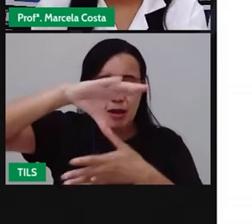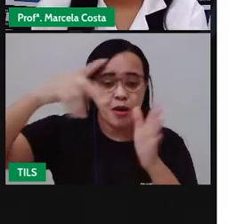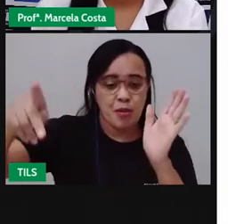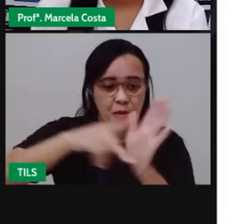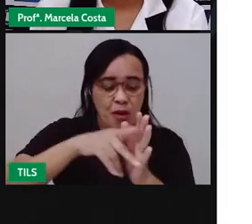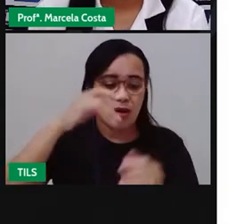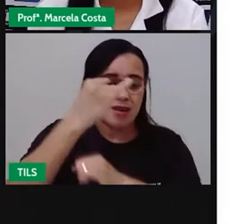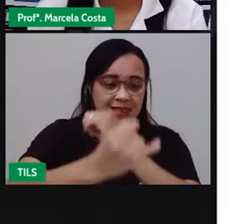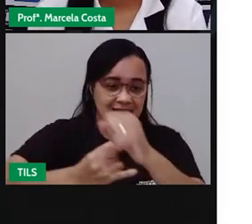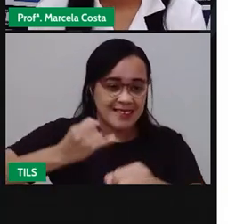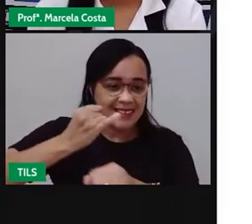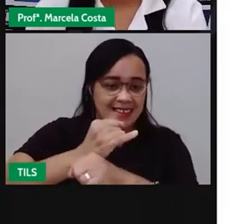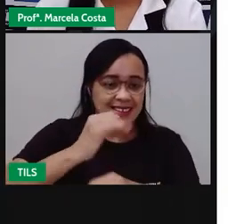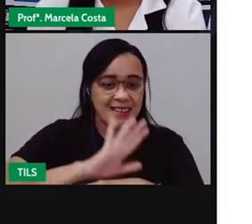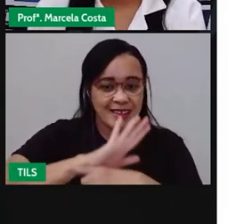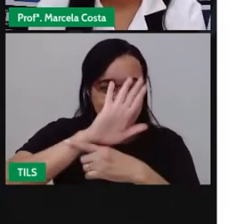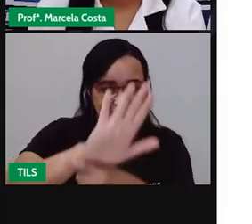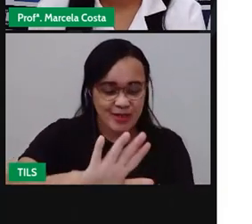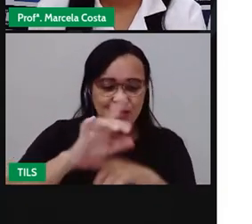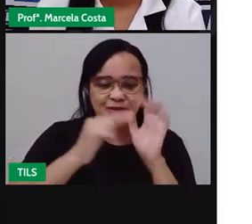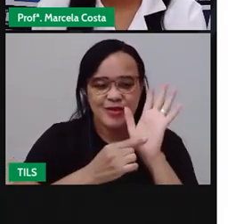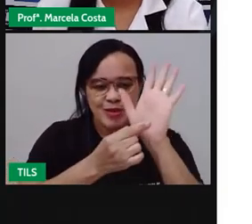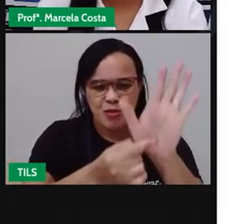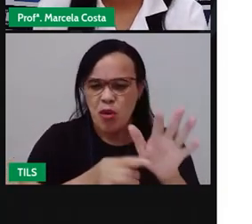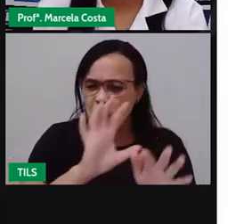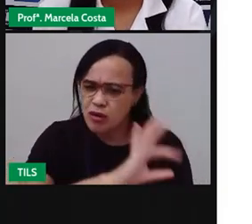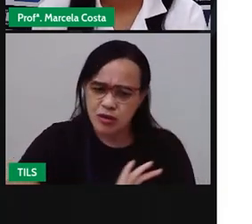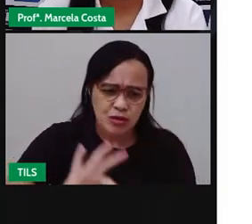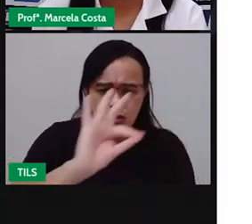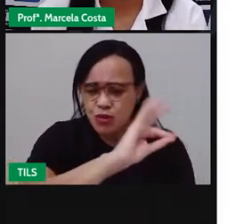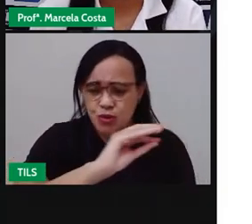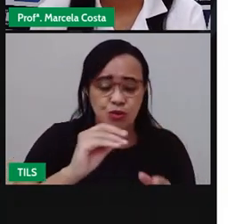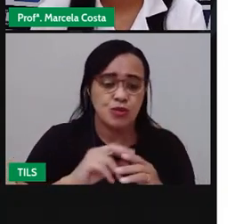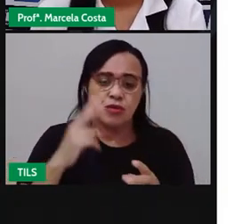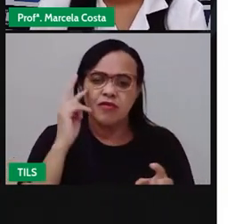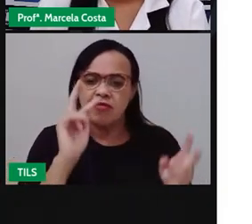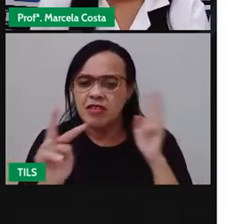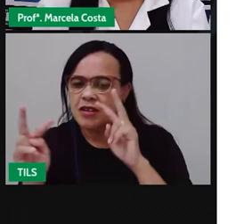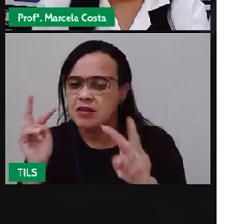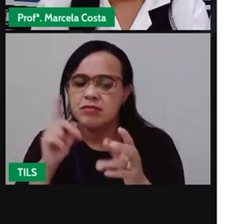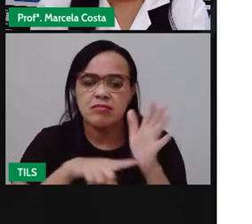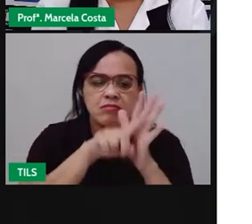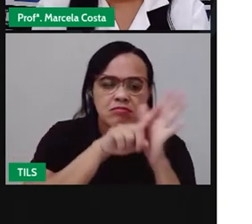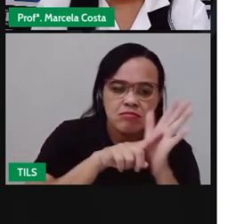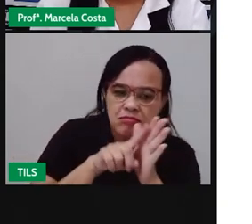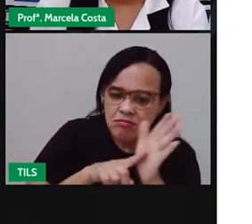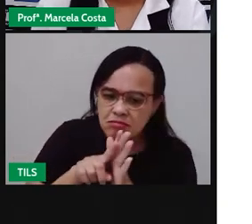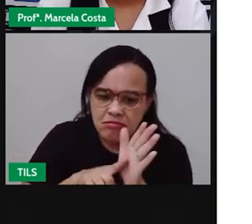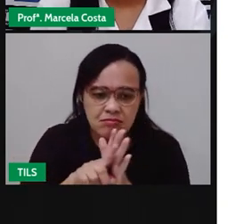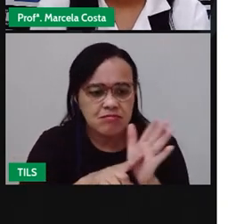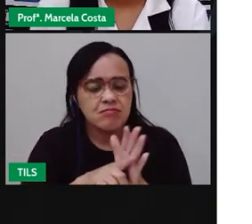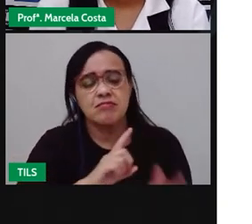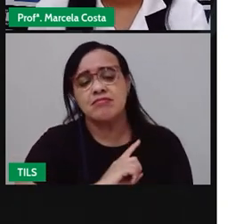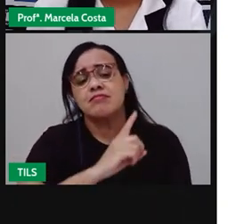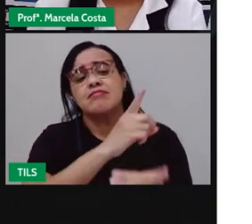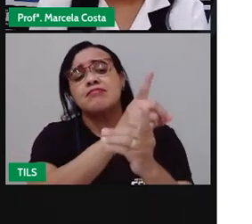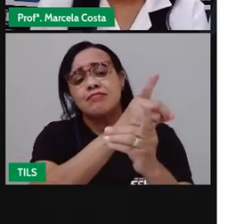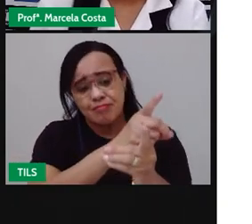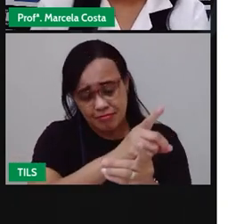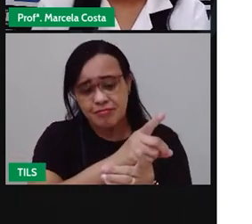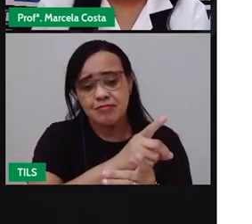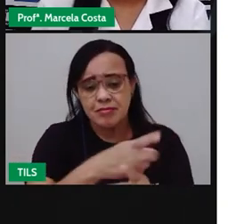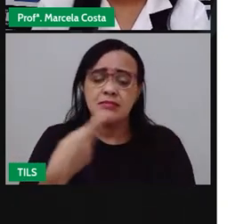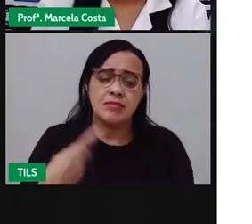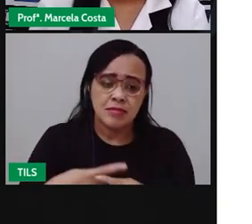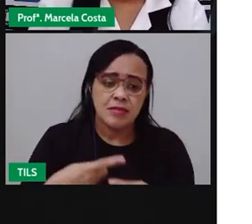mostra a planta baixa aí do nosso município quando a gente vai lá pesquisar. E aí a gente viu ali o passo a passo para